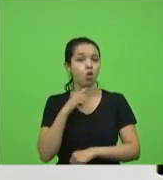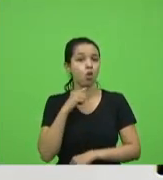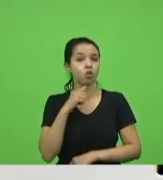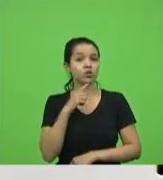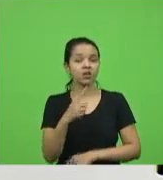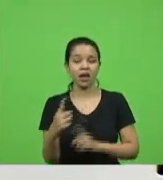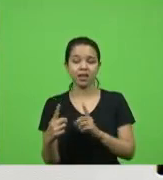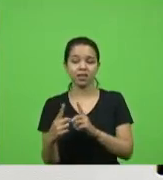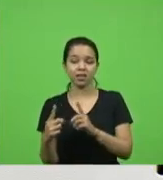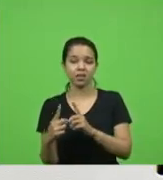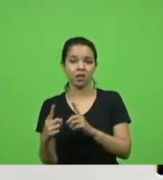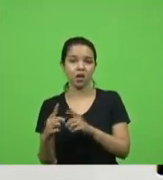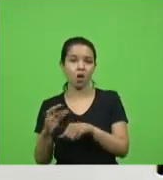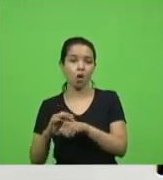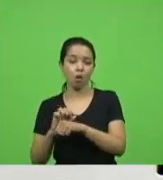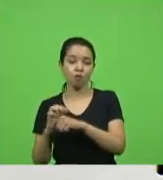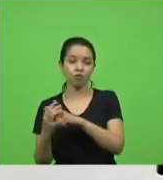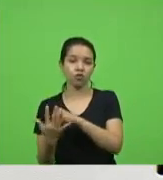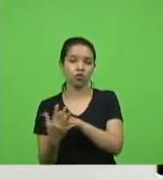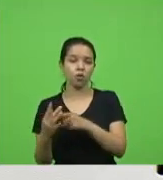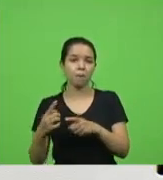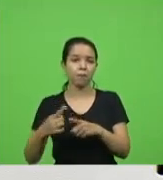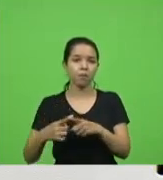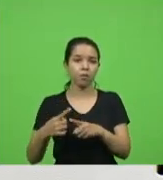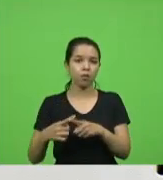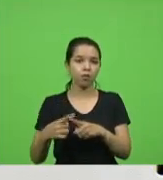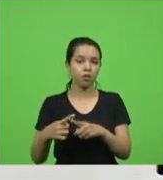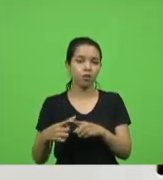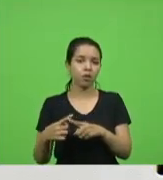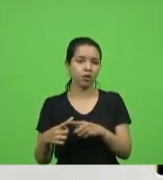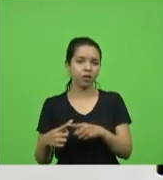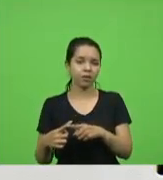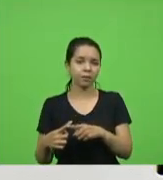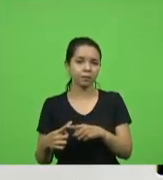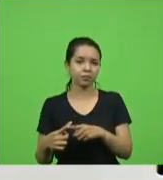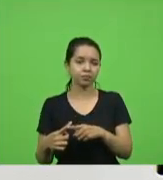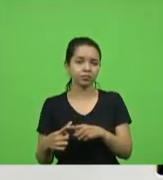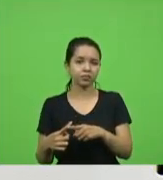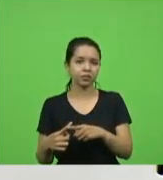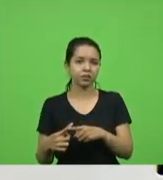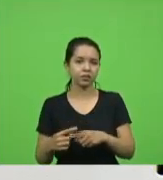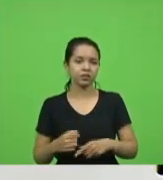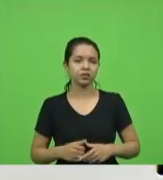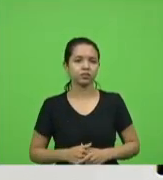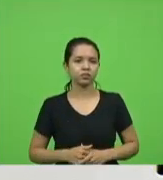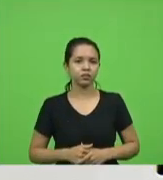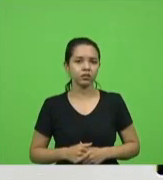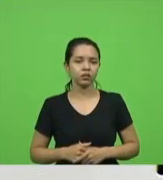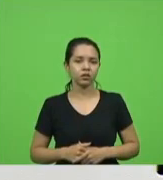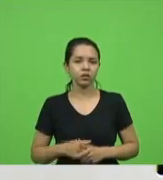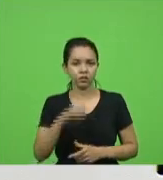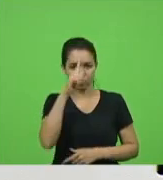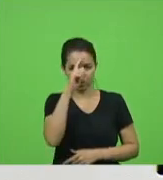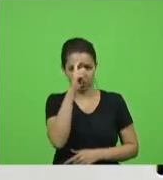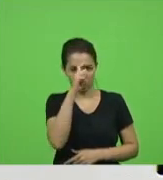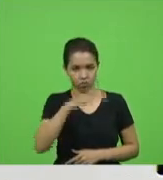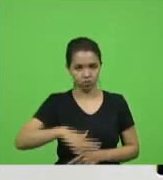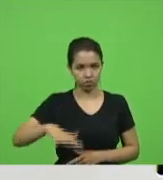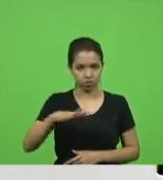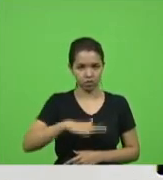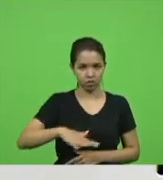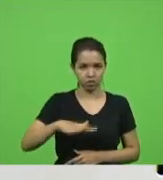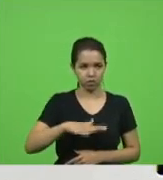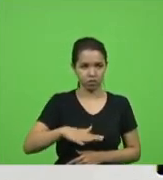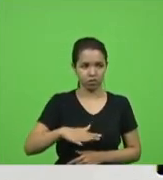porque centralizaram as ações em hospitais regionais e grandes e hoje está